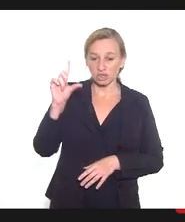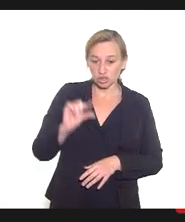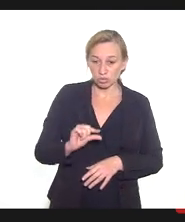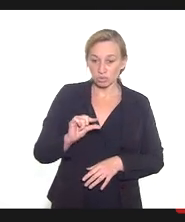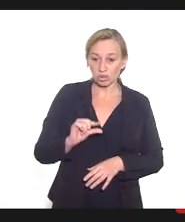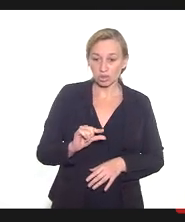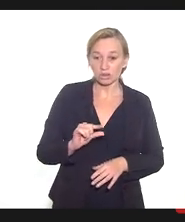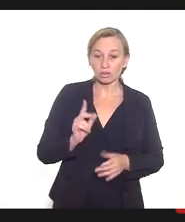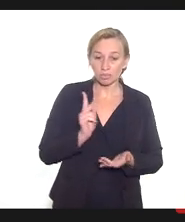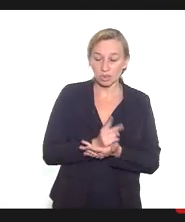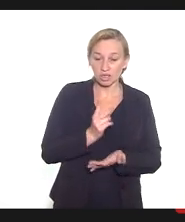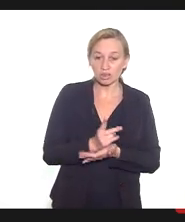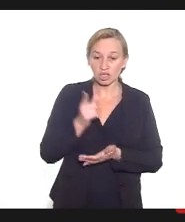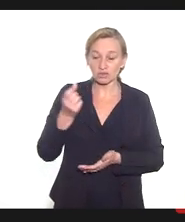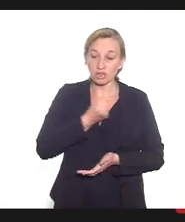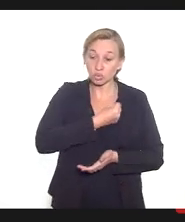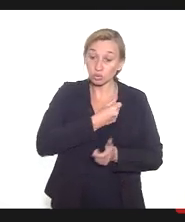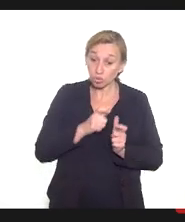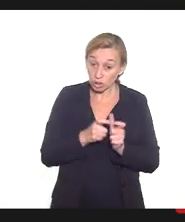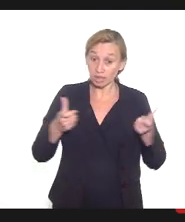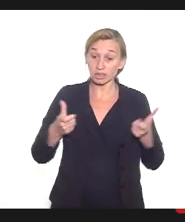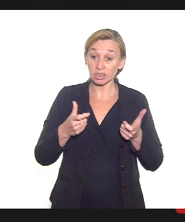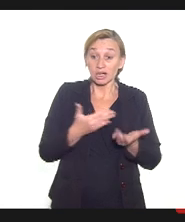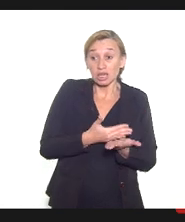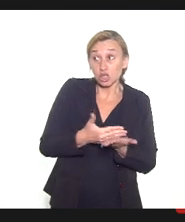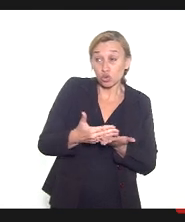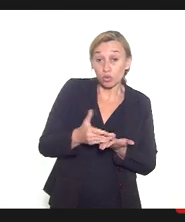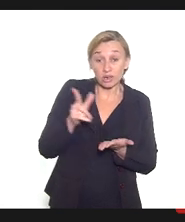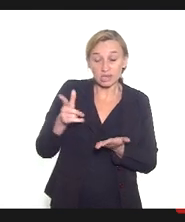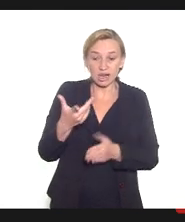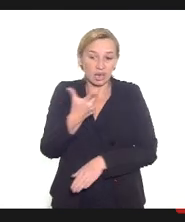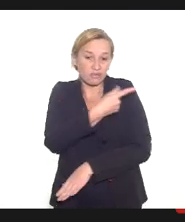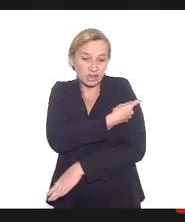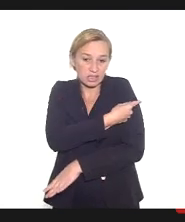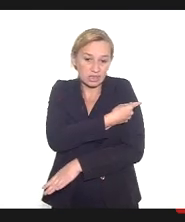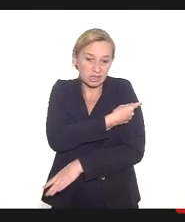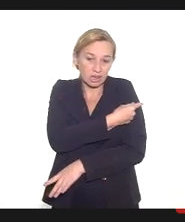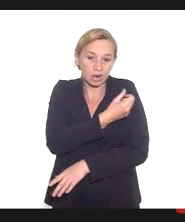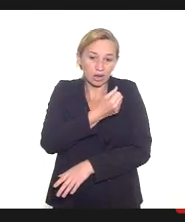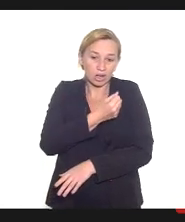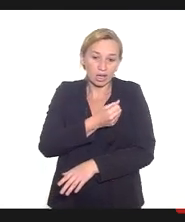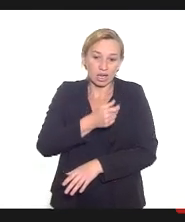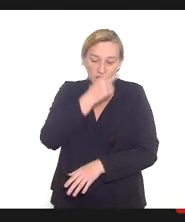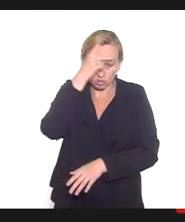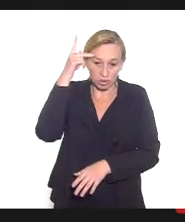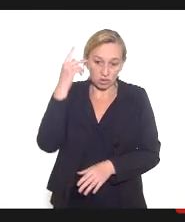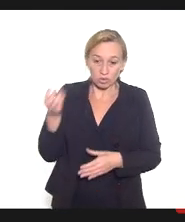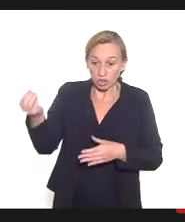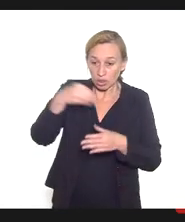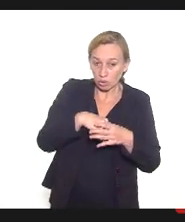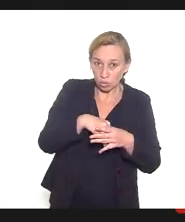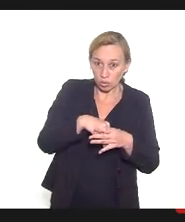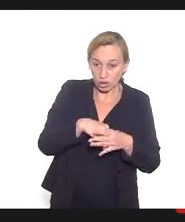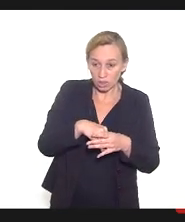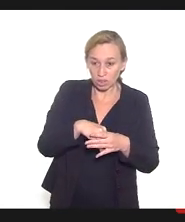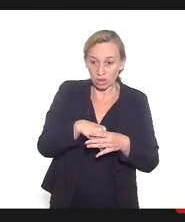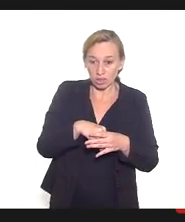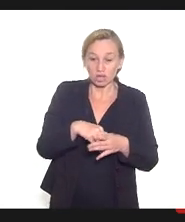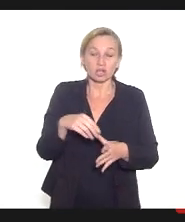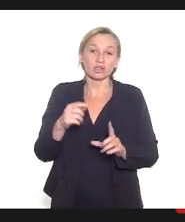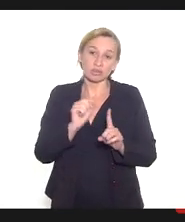dois picos que eles tiveram, porque eles começaram a vacinar a sua população, e incluem a vacinação de